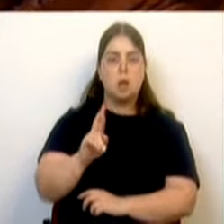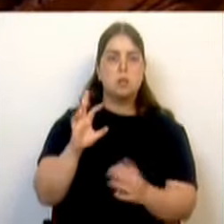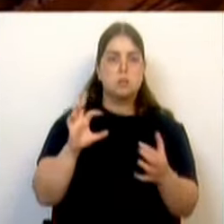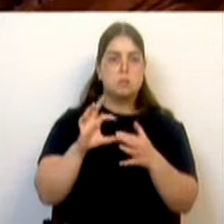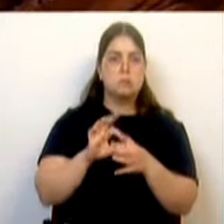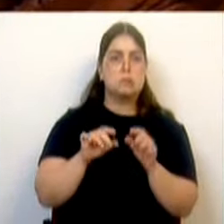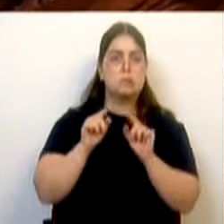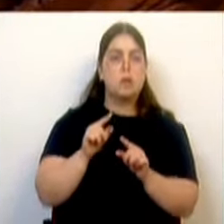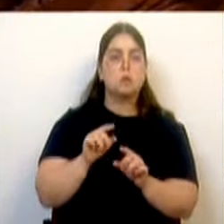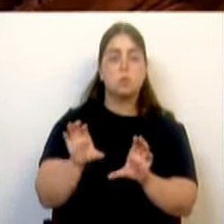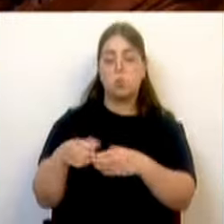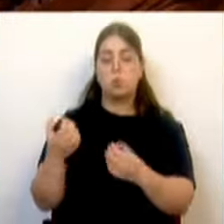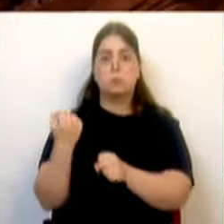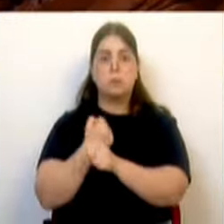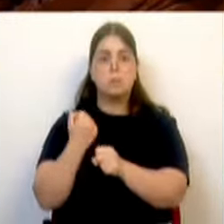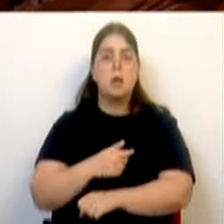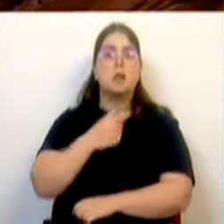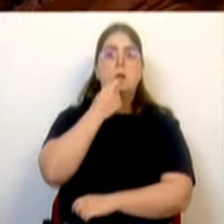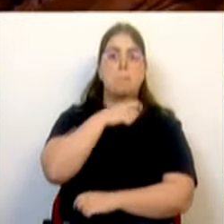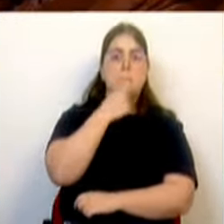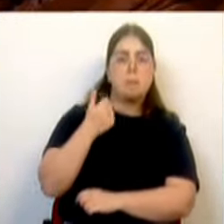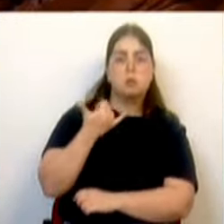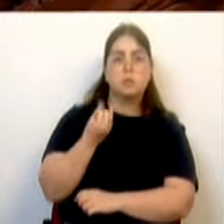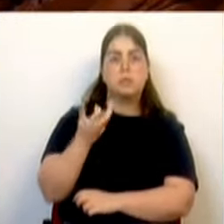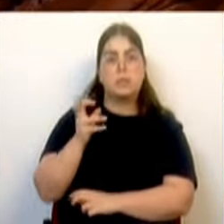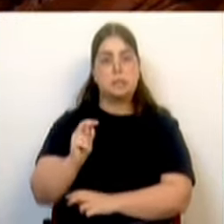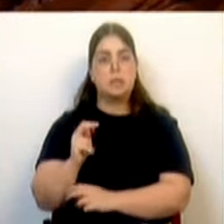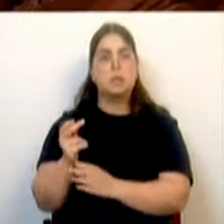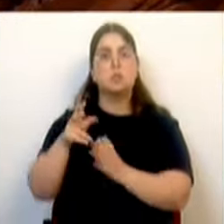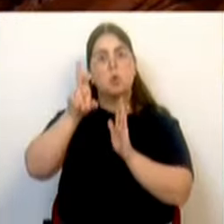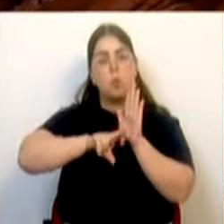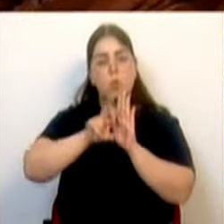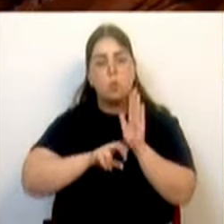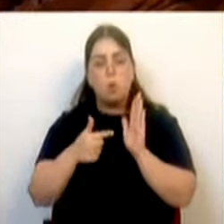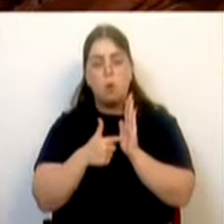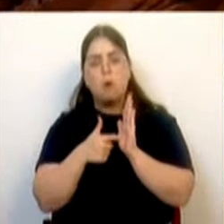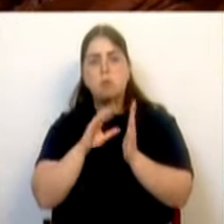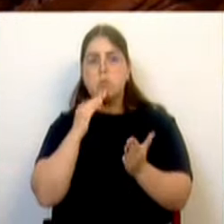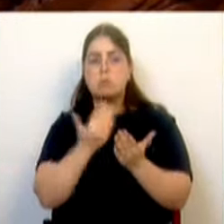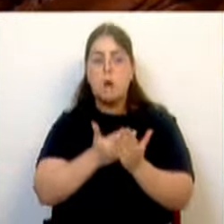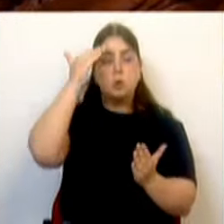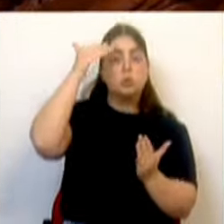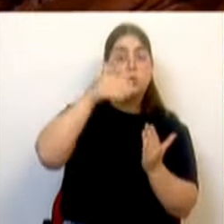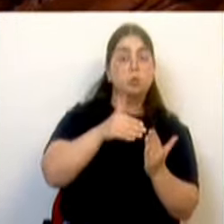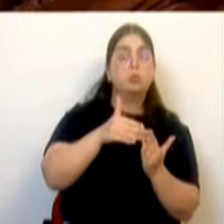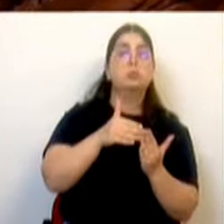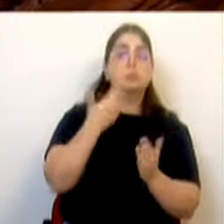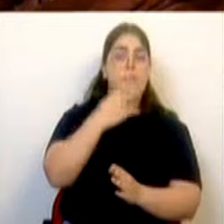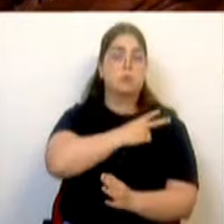maio de 2023, produziu um relatório que, em traços gerais, corrobora as conclusões do estudo da nova.